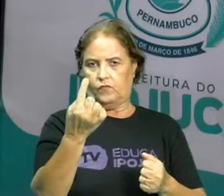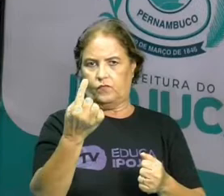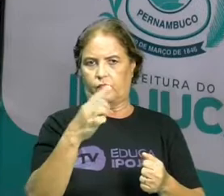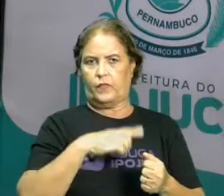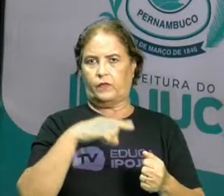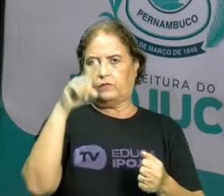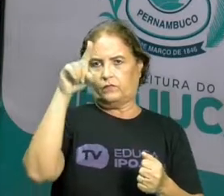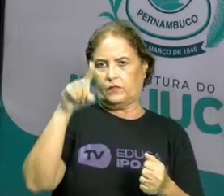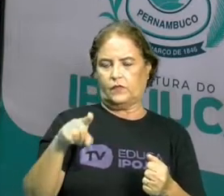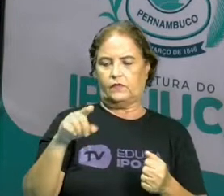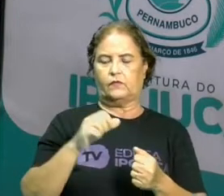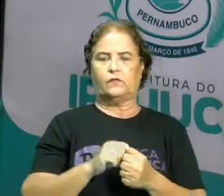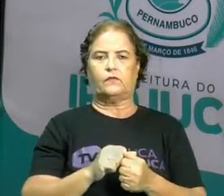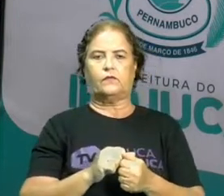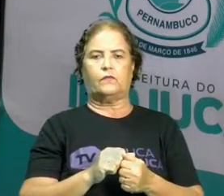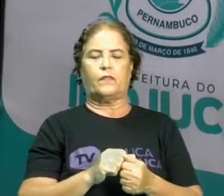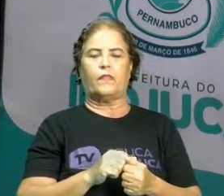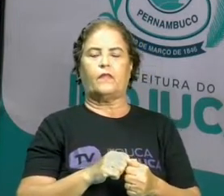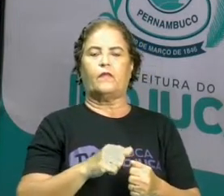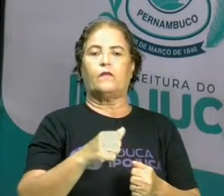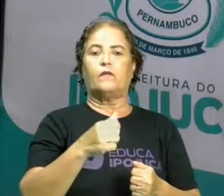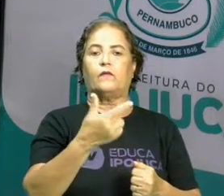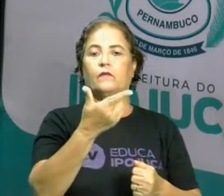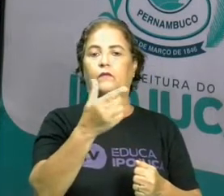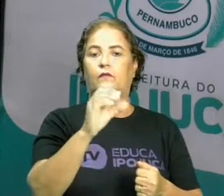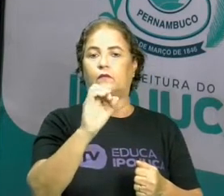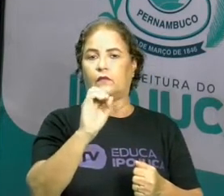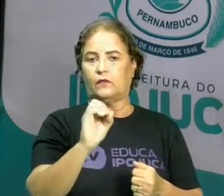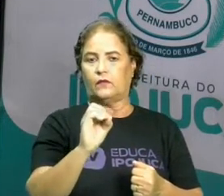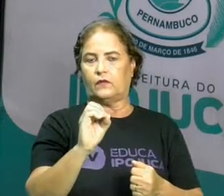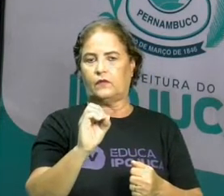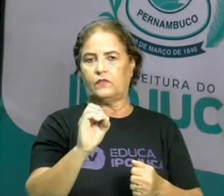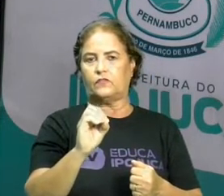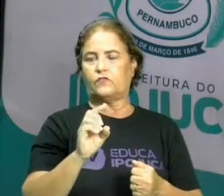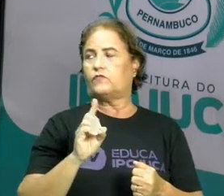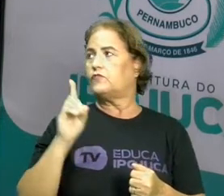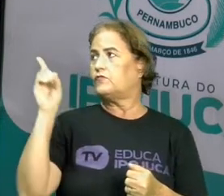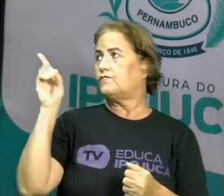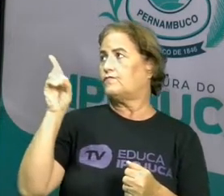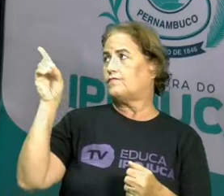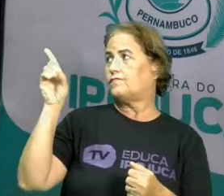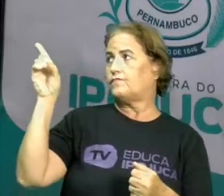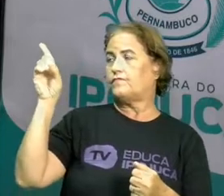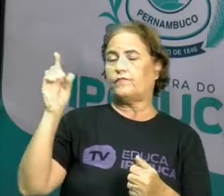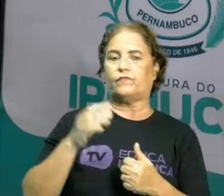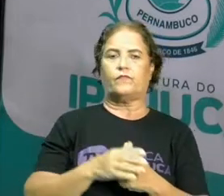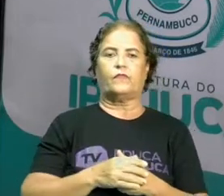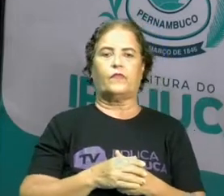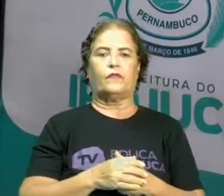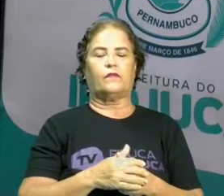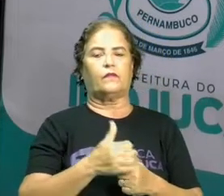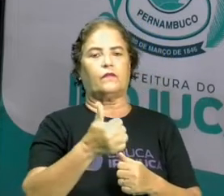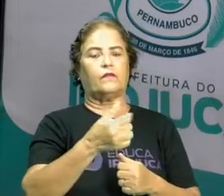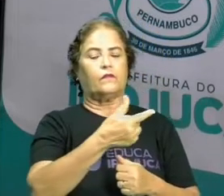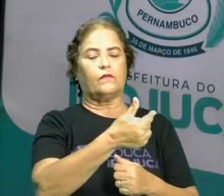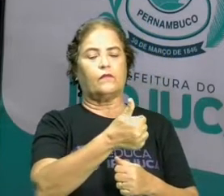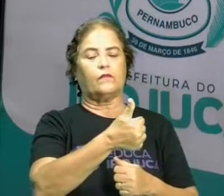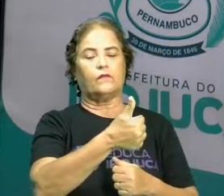dez, representado por um calcanhar invertido. O número cem, representado por um laço.